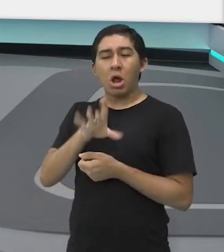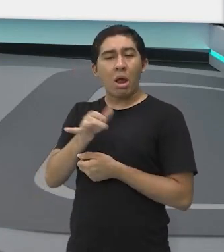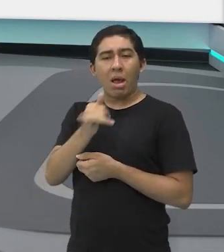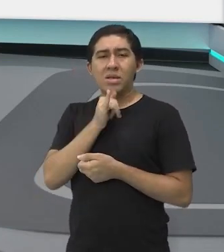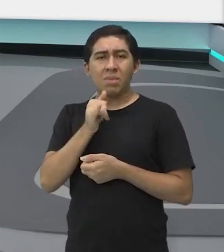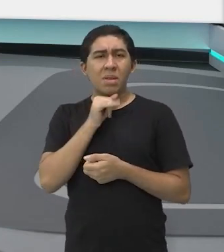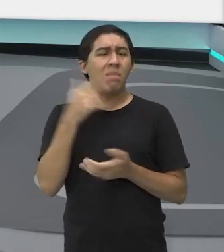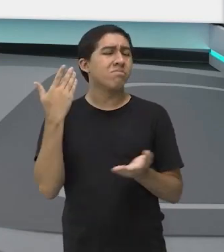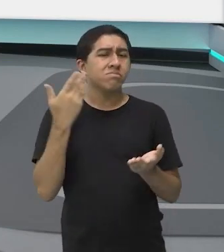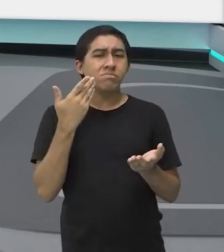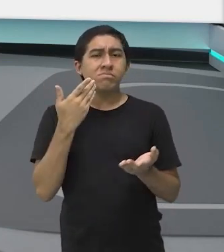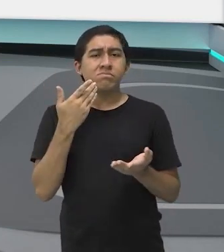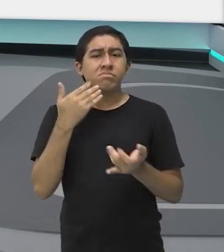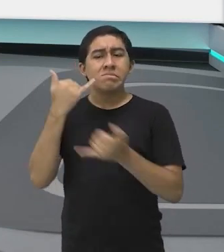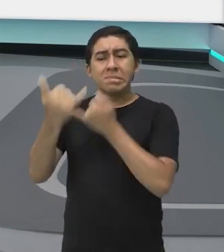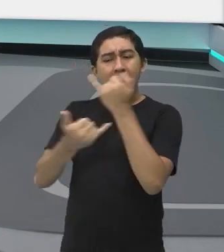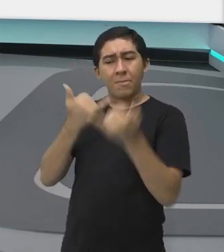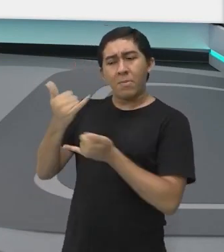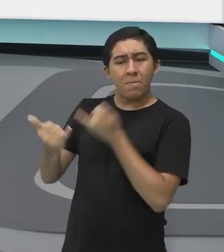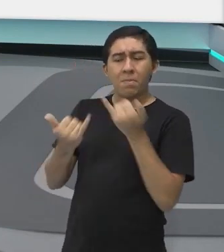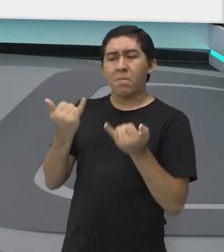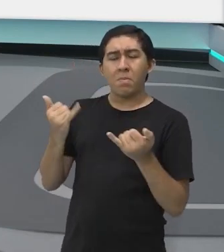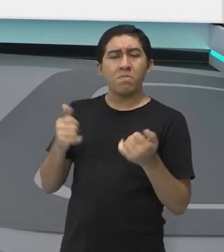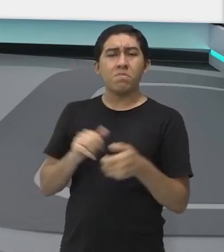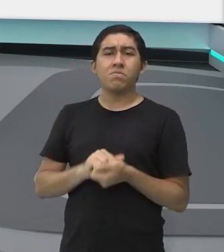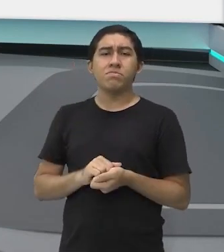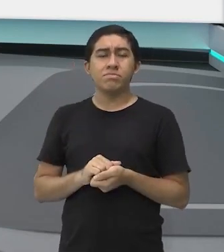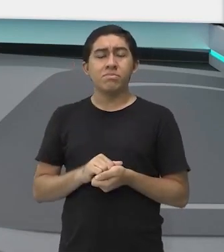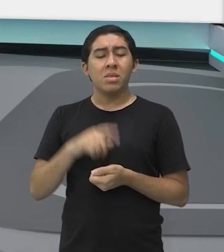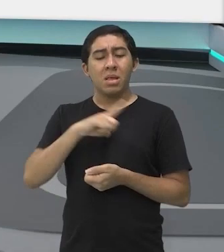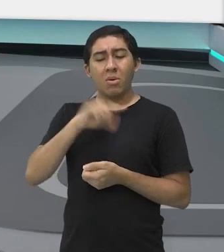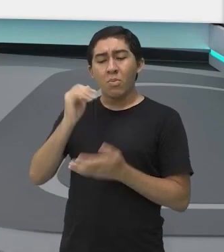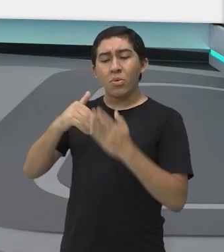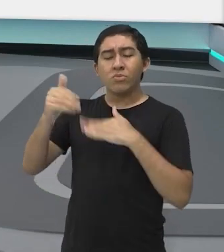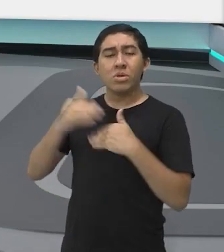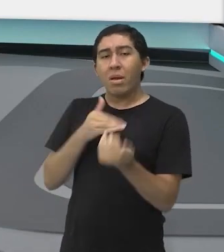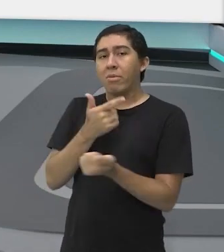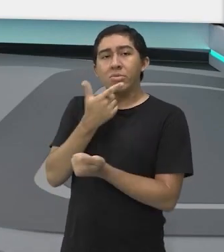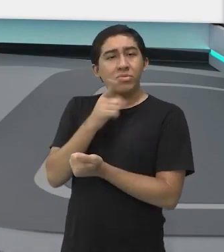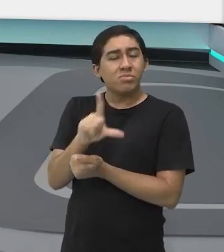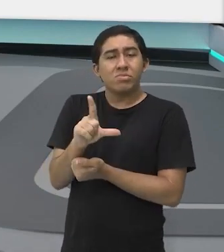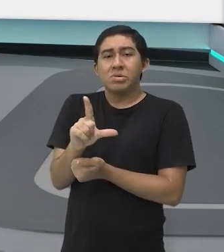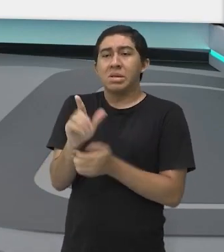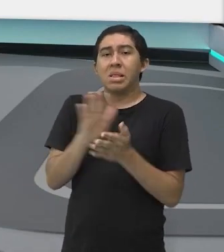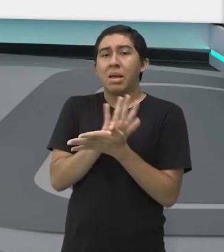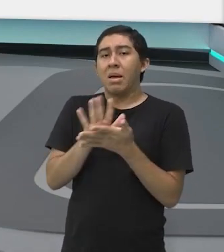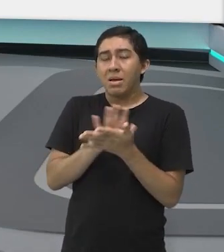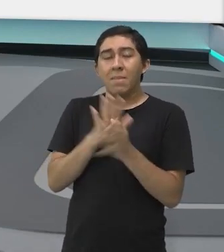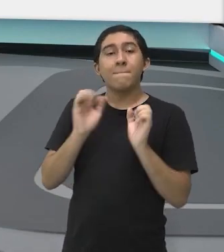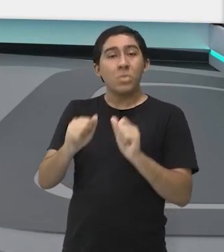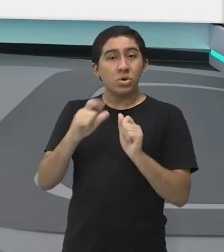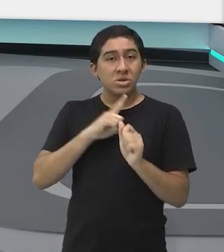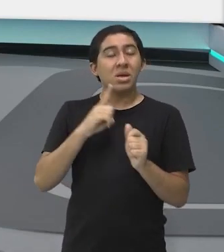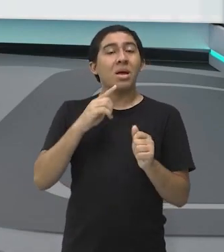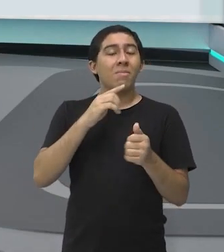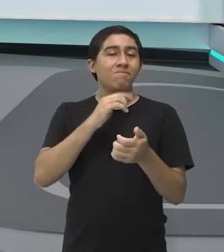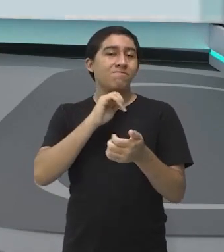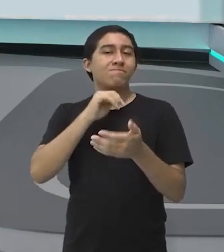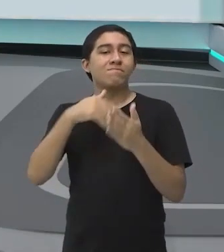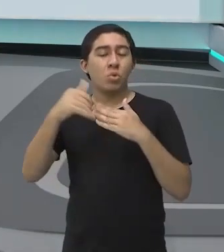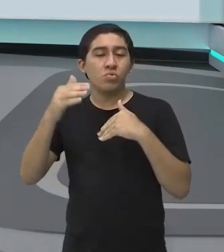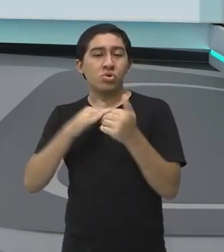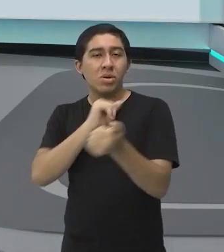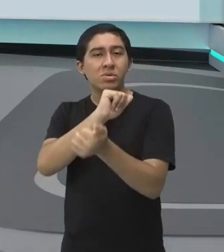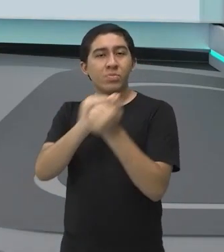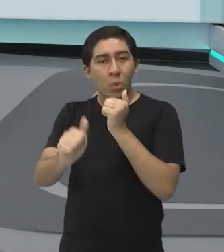perda de tempo, de que o atleta não ganha nada. Você pode ser um atleta olímpico praticando skate. Outra modalidade que a